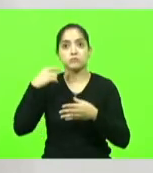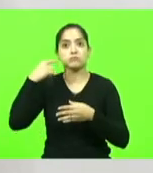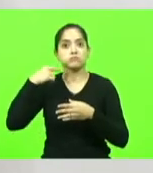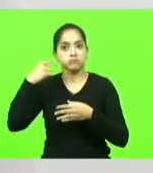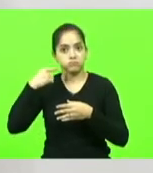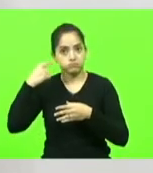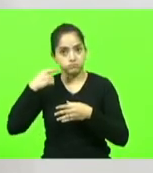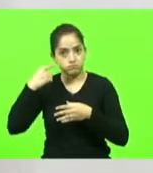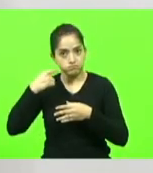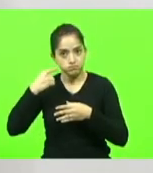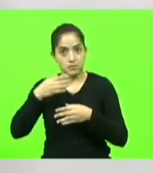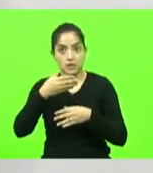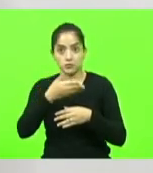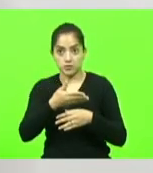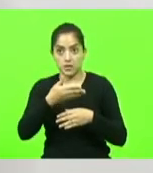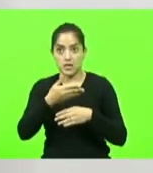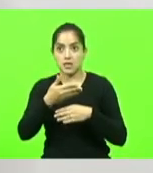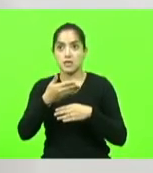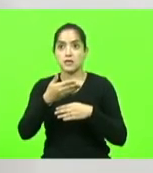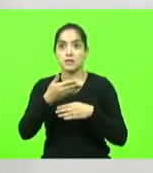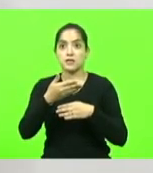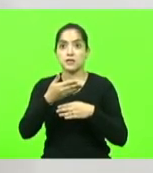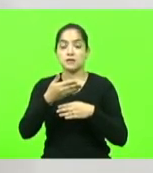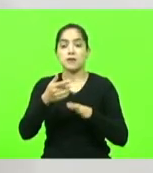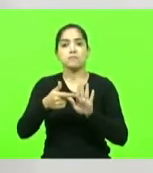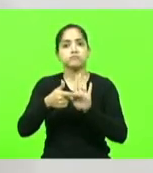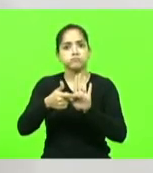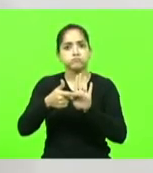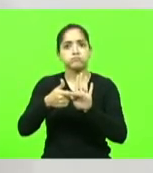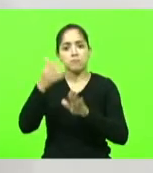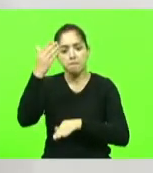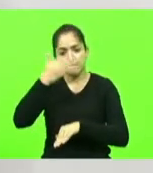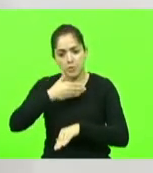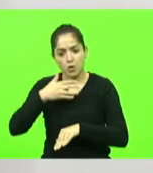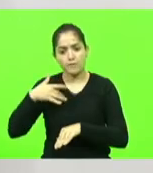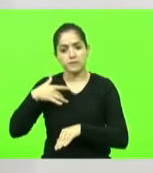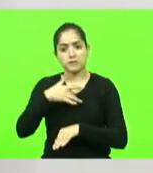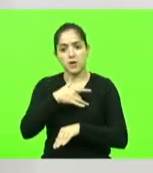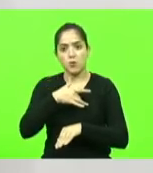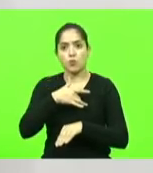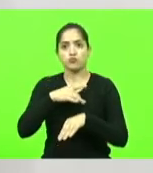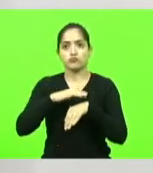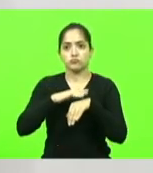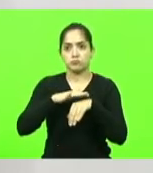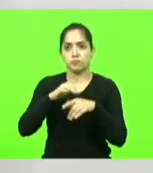Jefferson provam a questão de saúde dele, ele enfrentou o deputado da Ada nove tratamentos de cânceres,